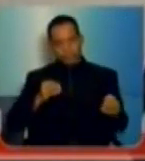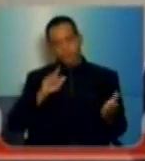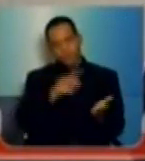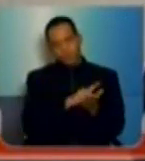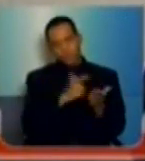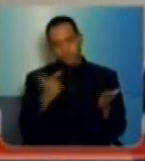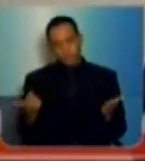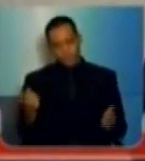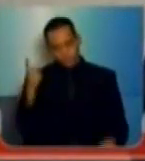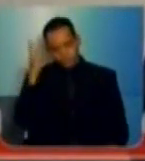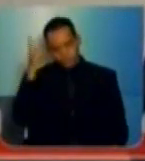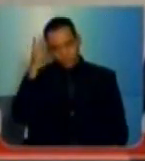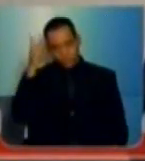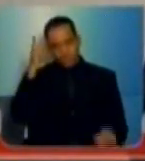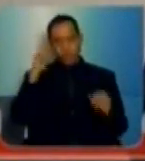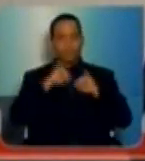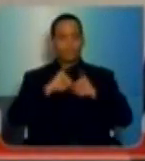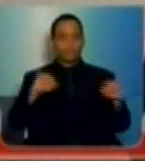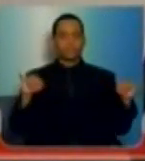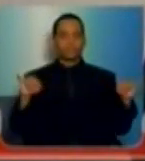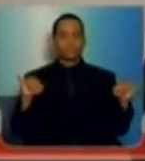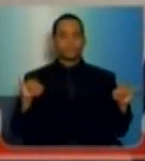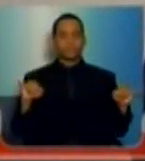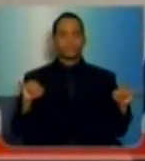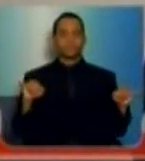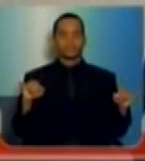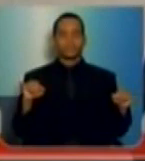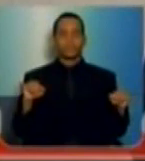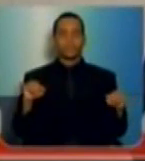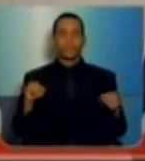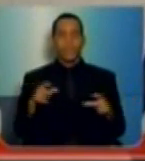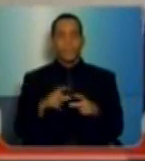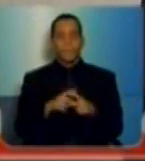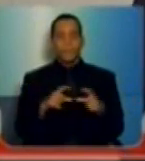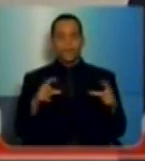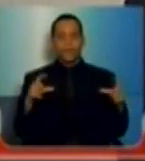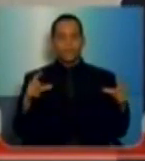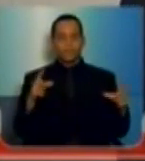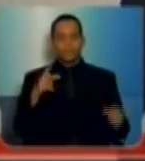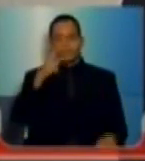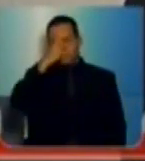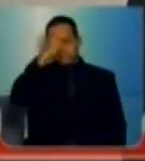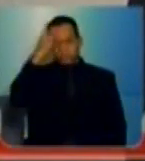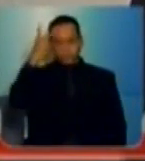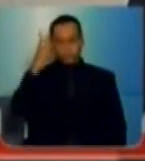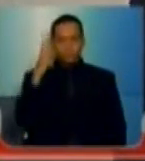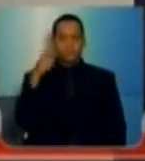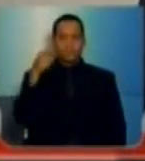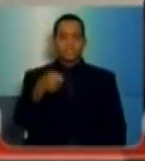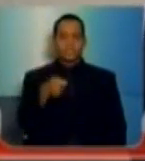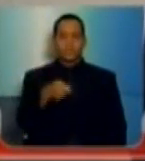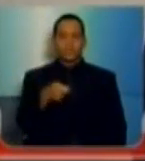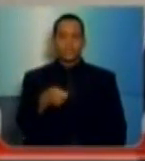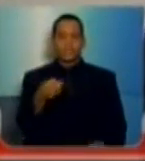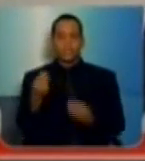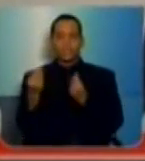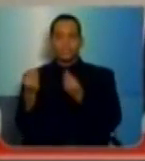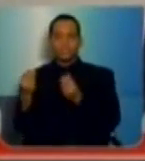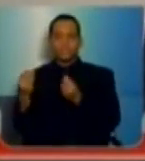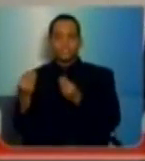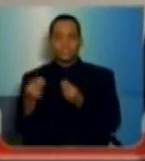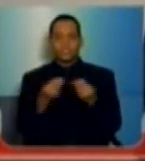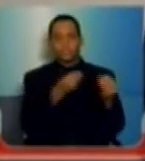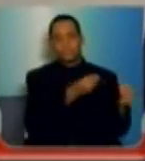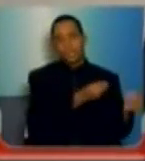Jornal Estado de São Paulo, mostrando que uma boa parte das pessoas que são obrigadas a devolver o